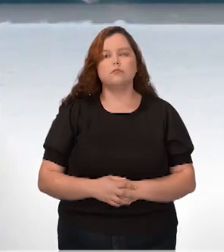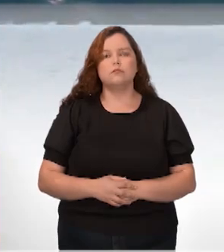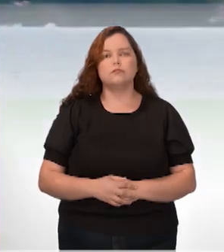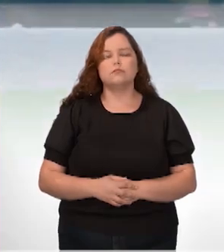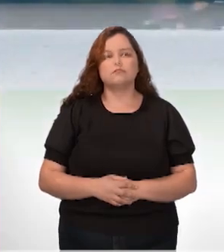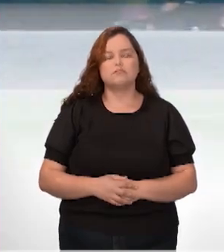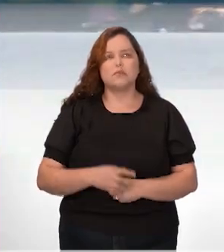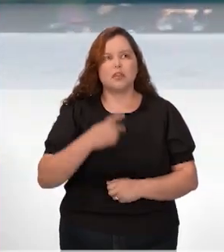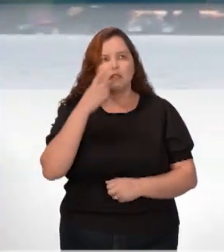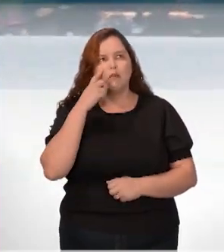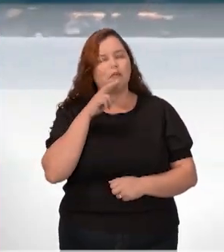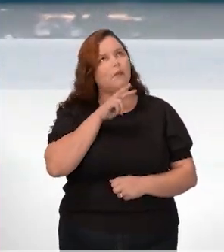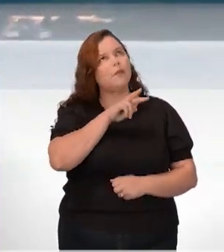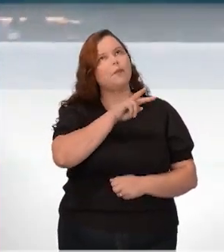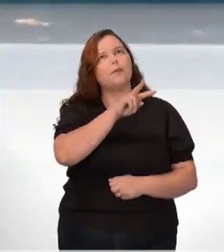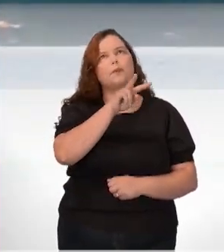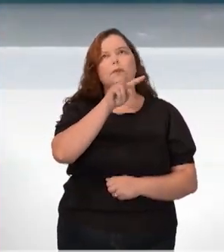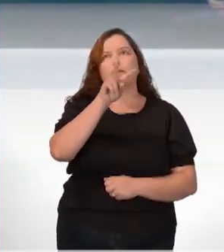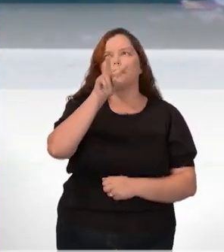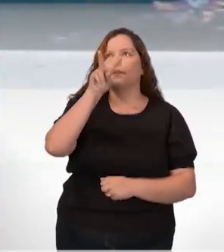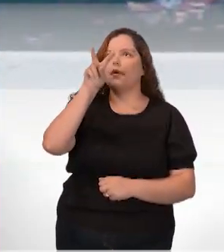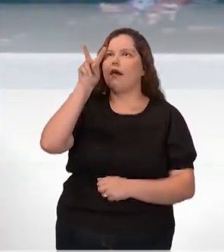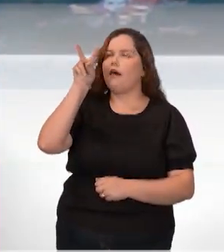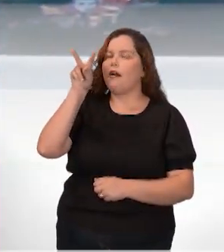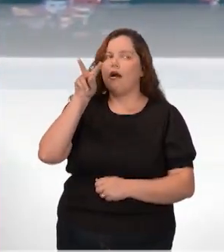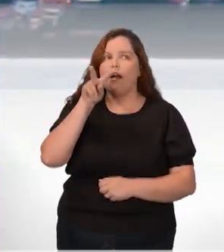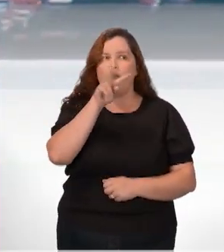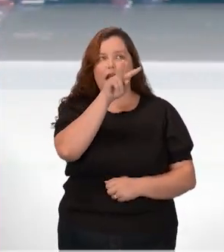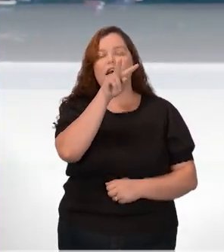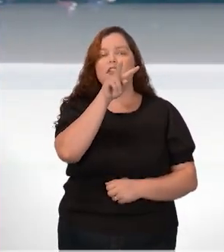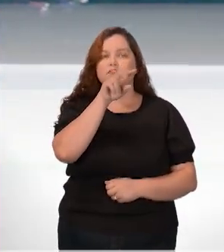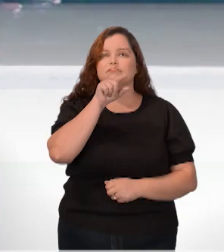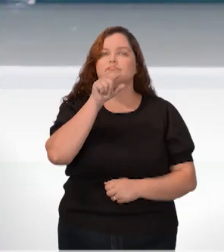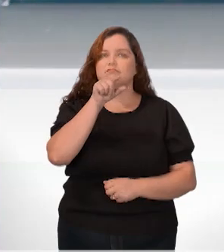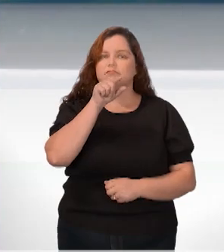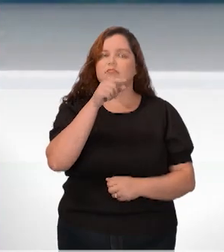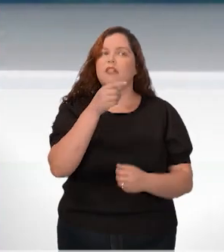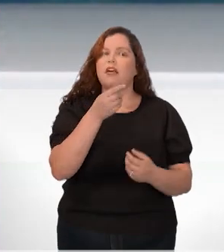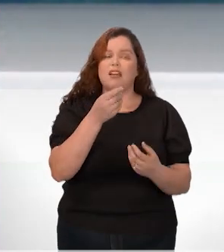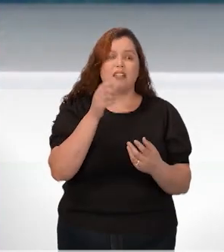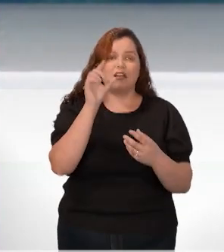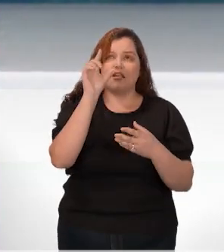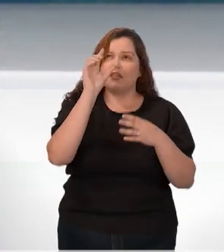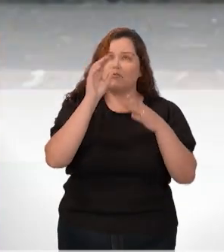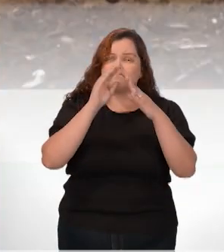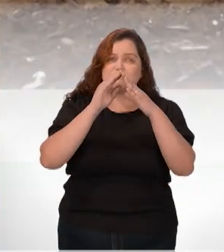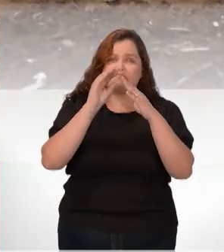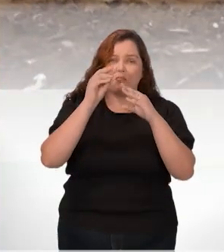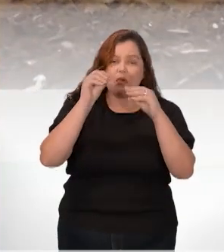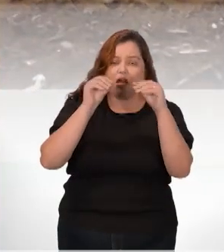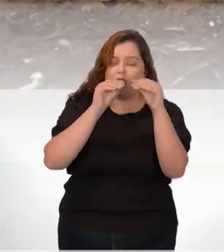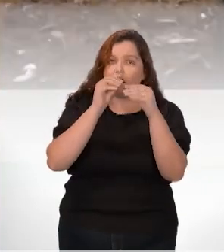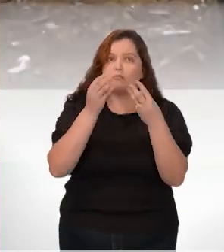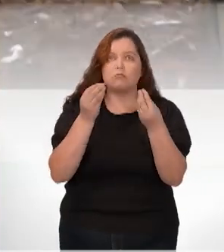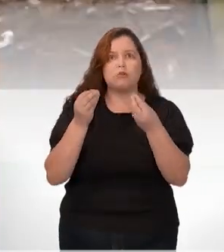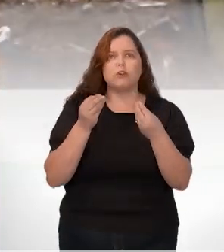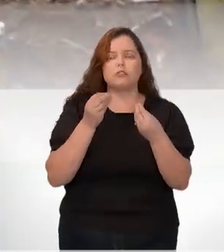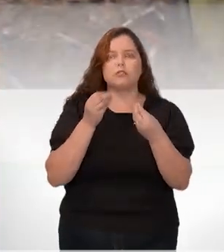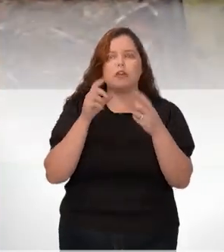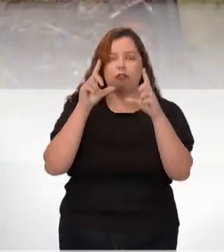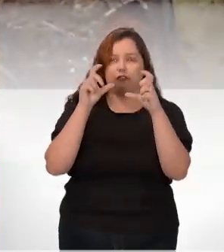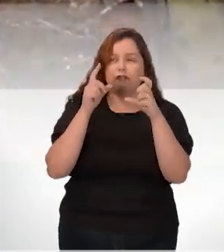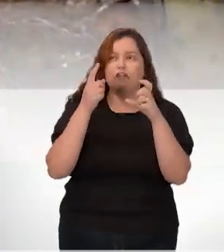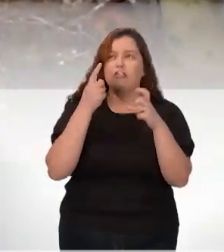De longe, que se vê nas encostas e arredores da Barra do Saí ainda é muito barro. Mas essa imagem, que traz